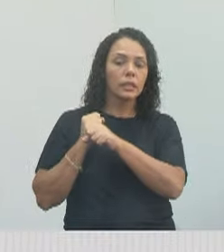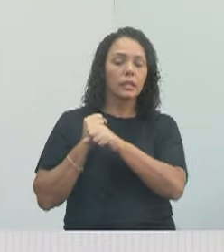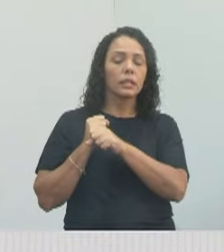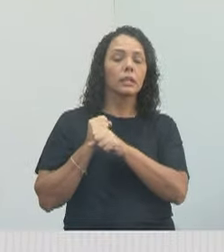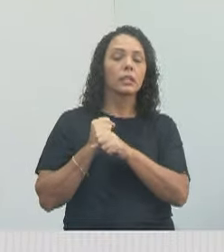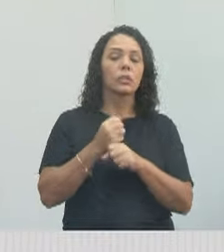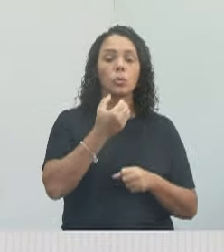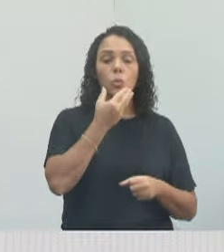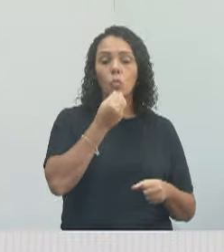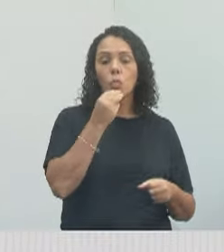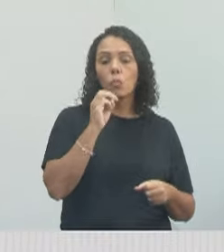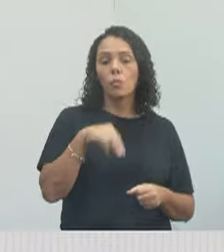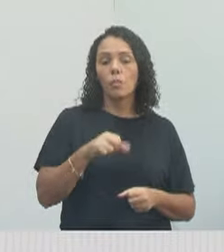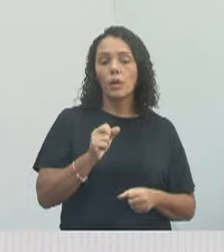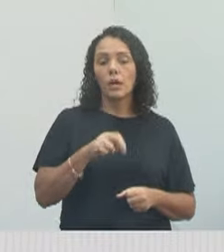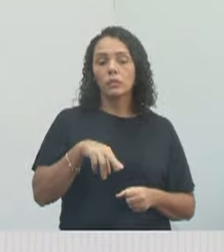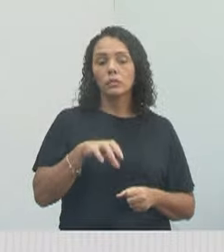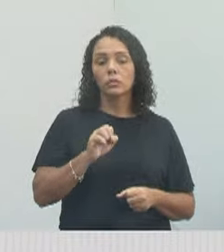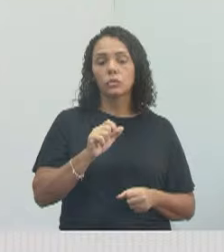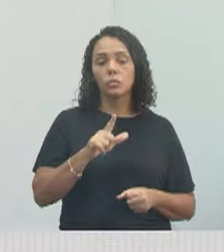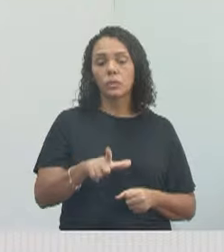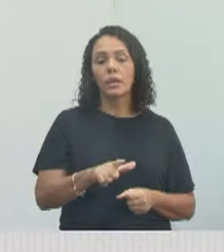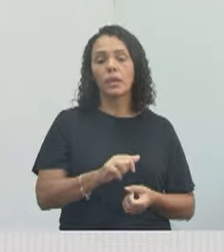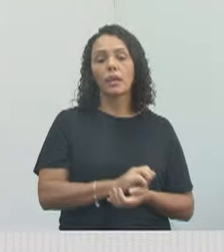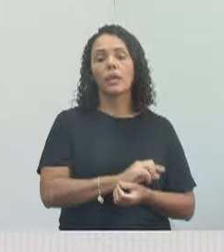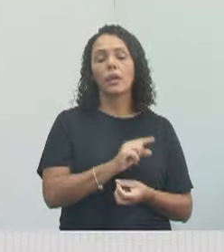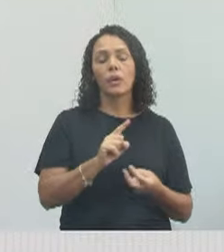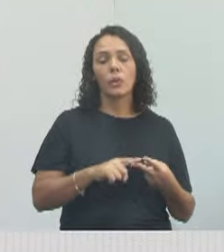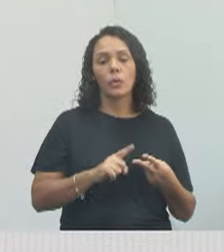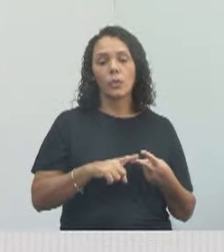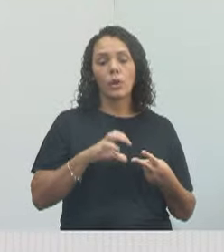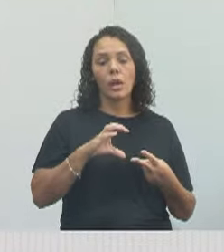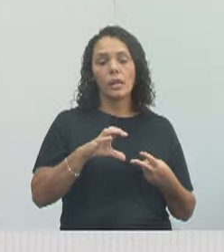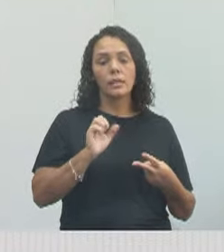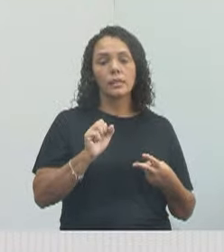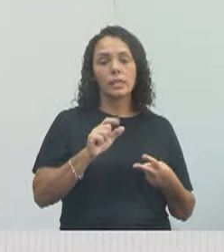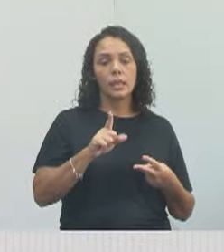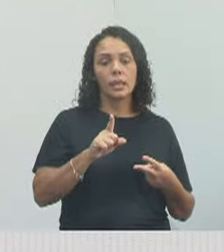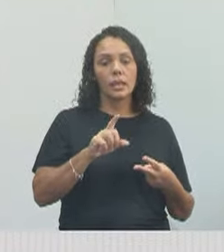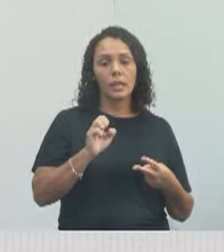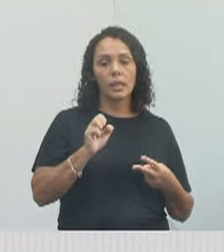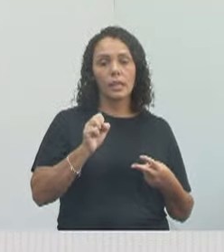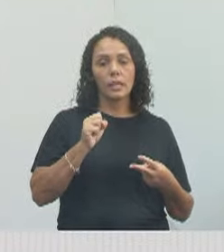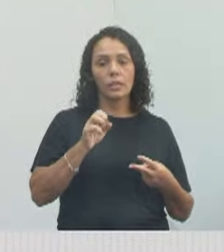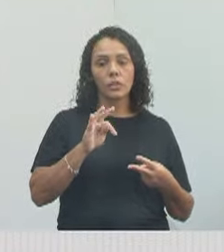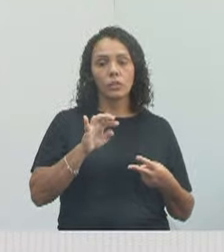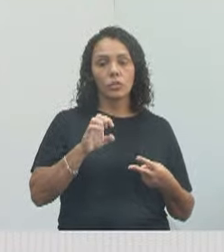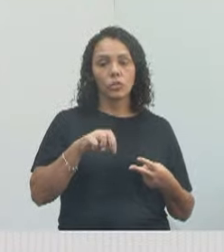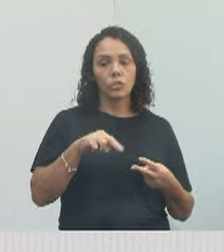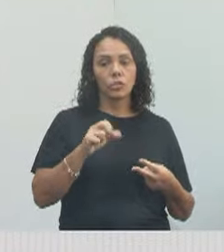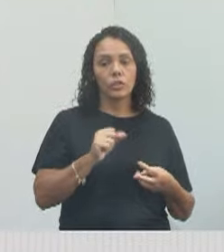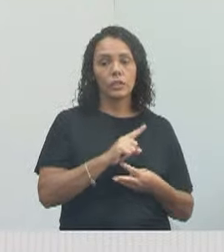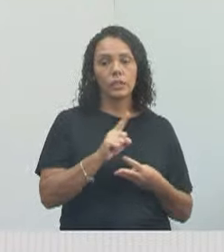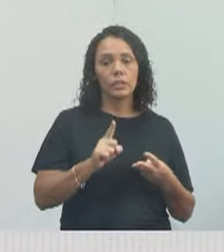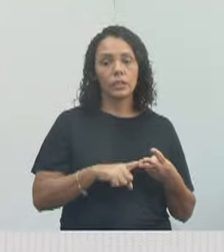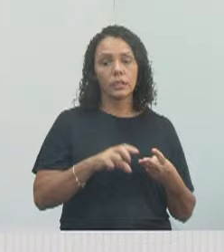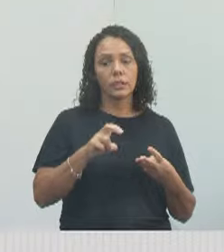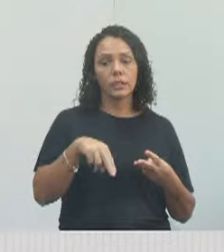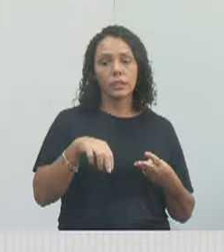Laurino, com a Celestina, que o pessoal chama de Cristina, a Dona Neia,